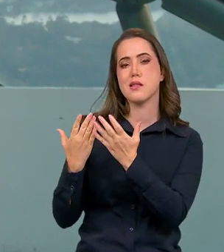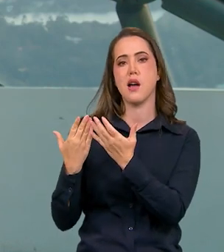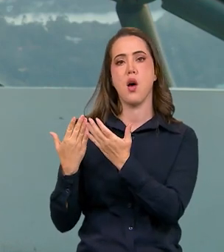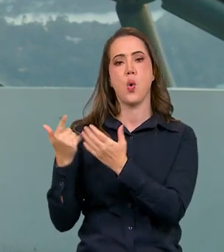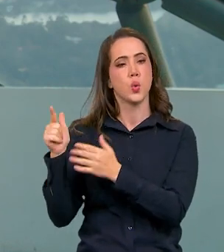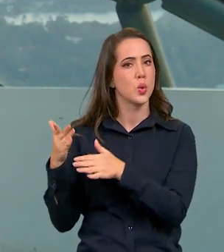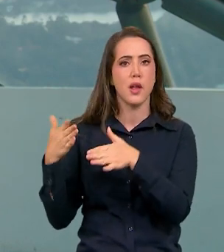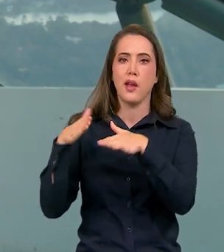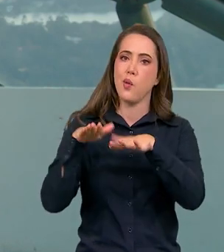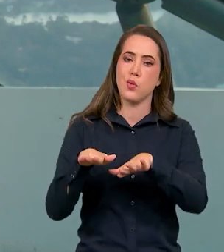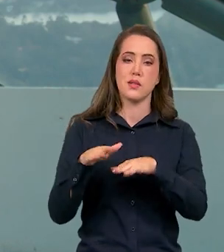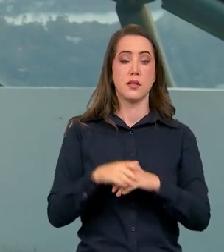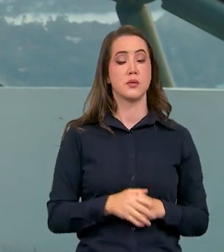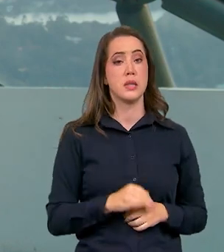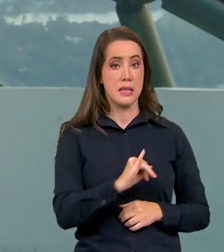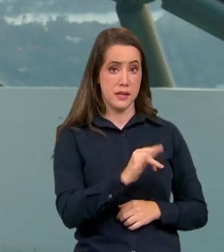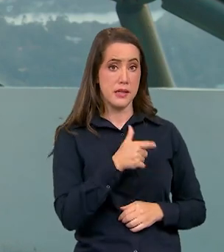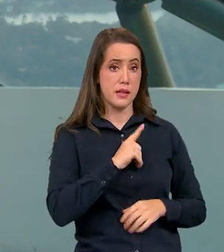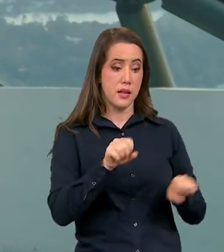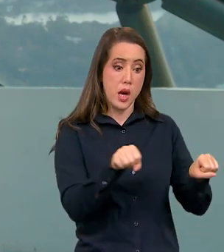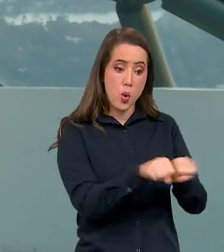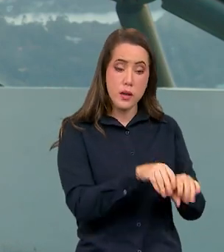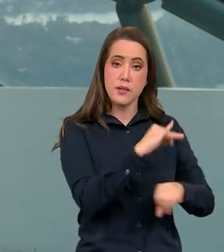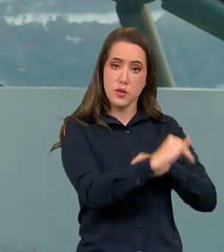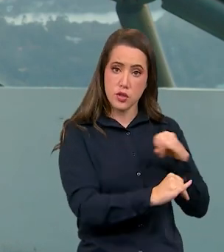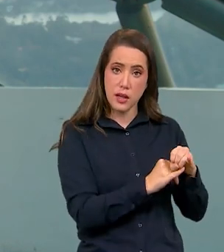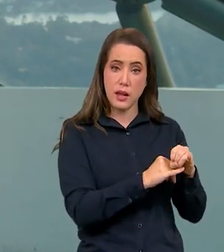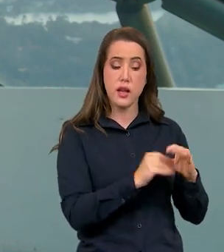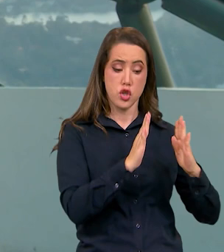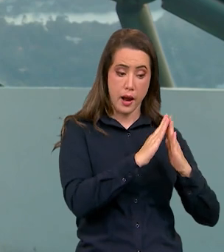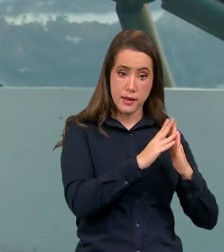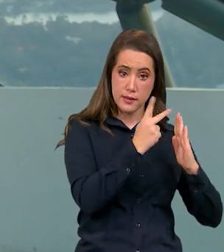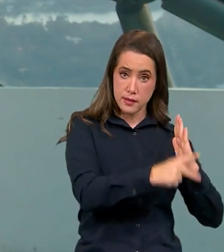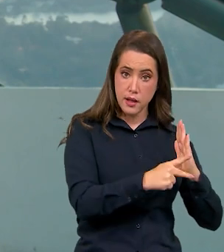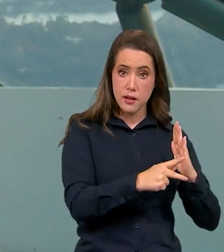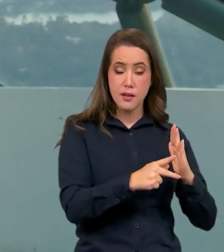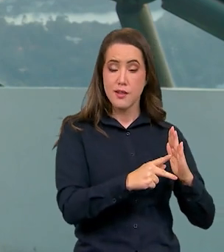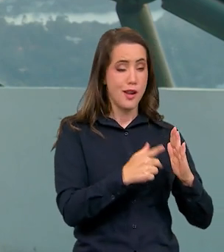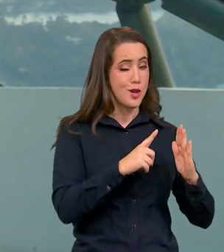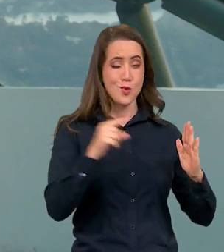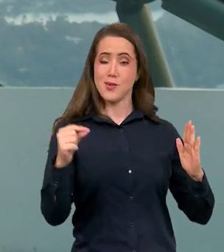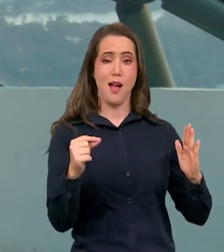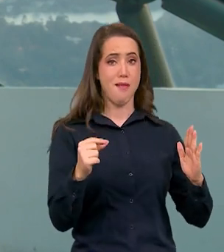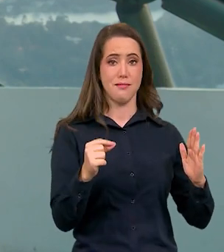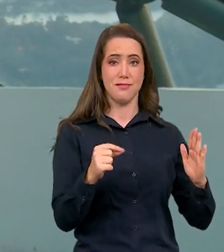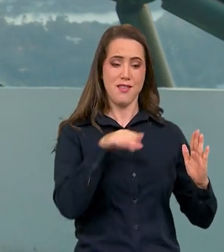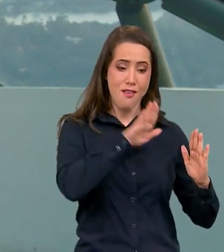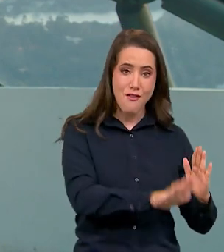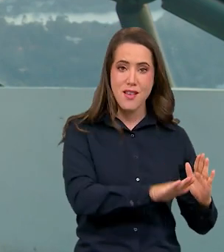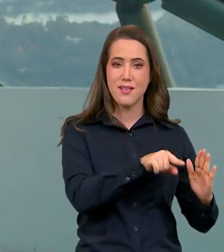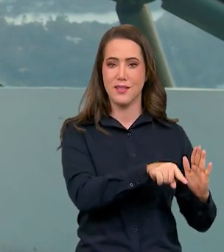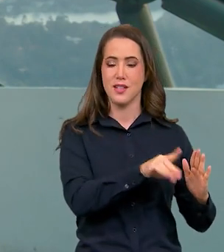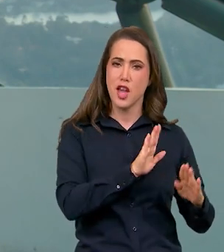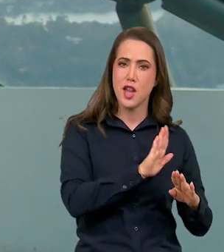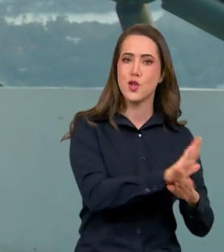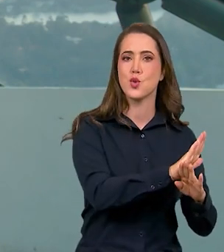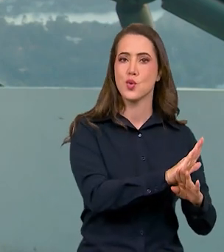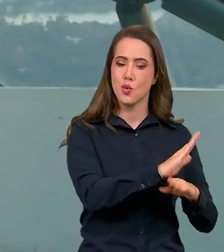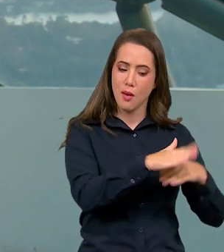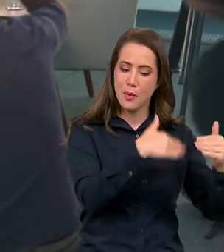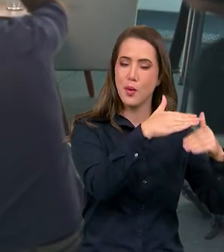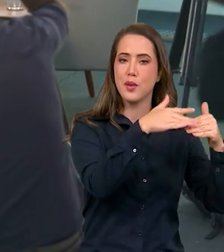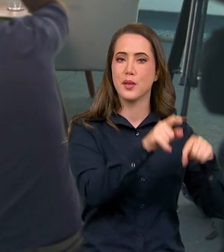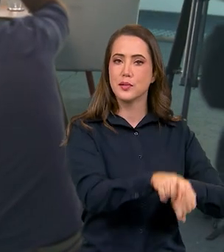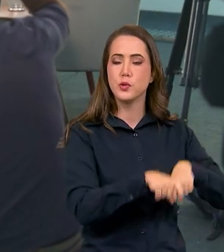acabar ficando ali, ajudando e dando todo o suporte àquela família, levar os serviços hoje do governo,